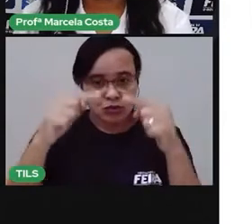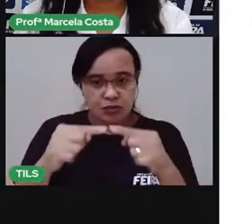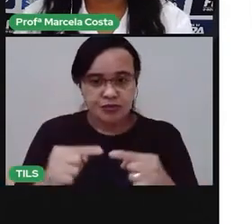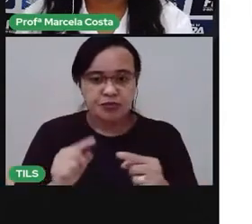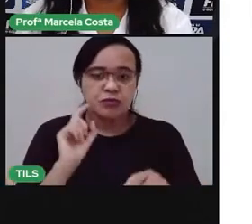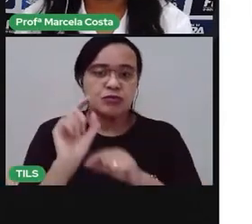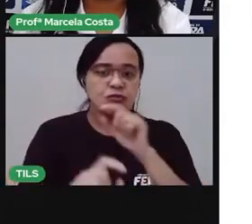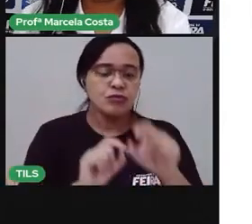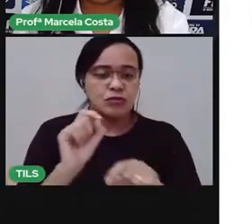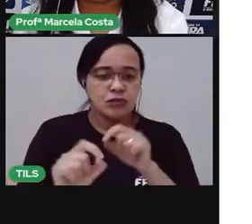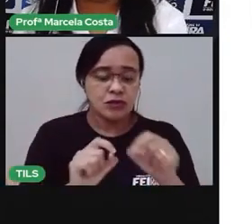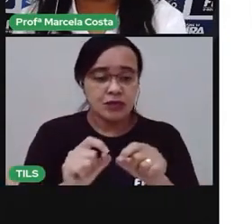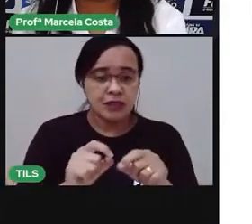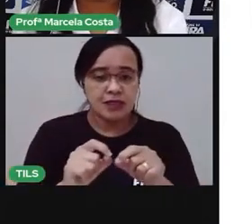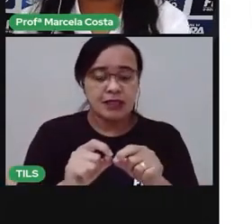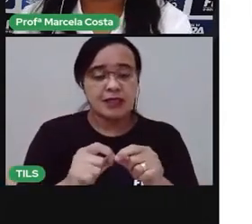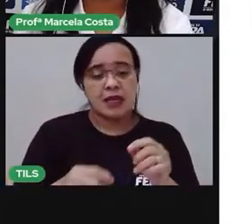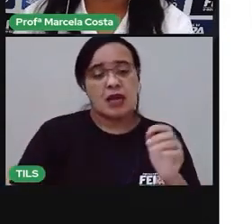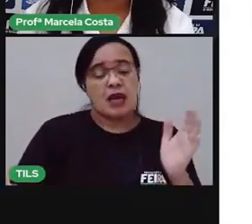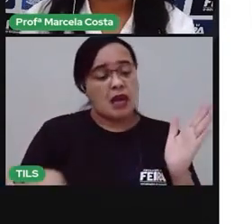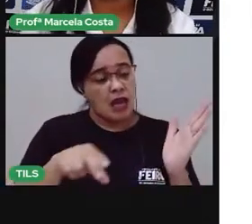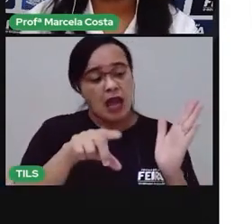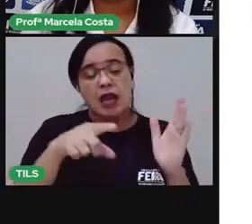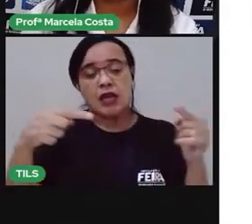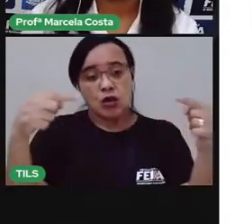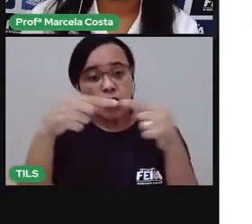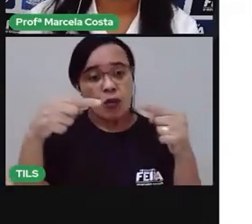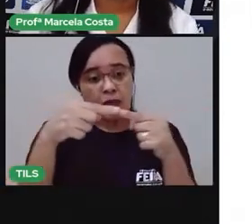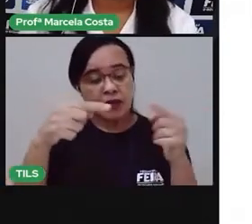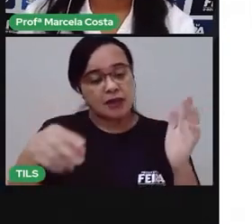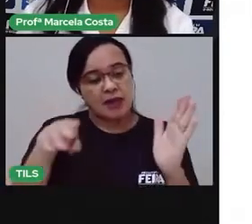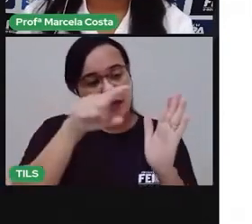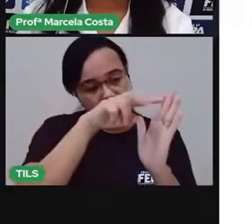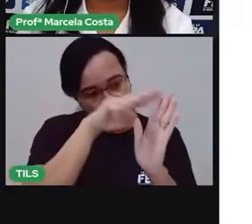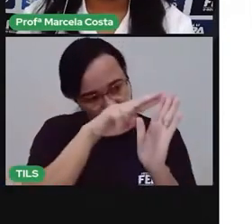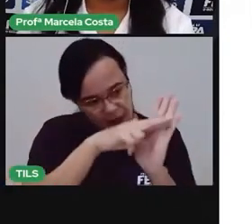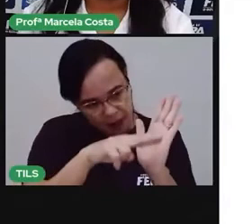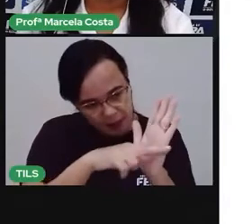também que os tipos de casas variam conforme as estruturas.